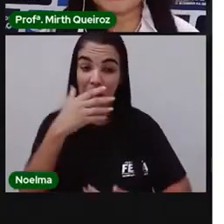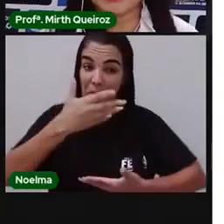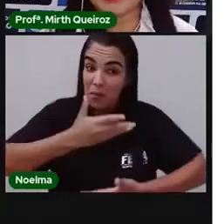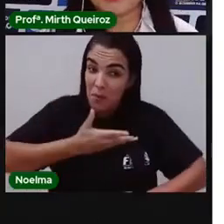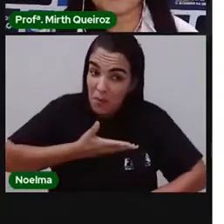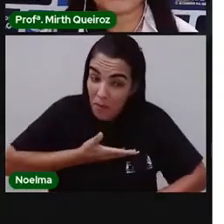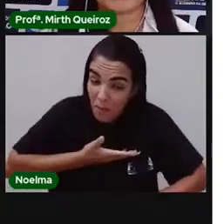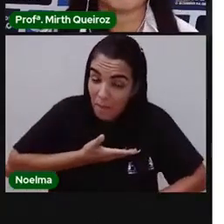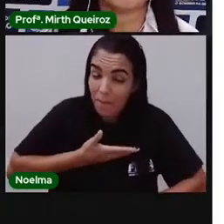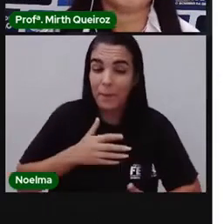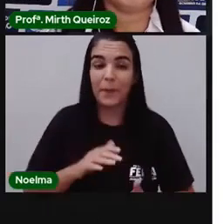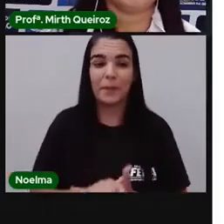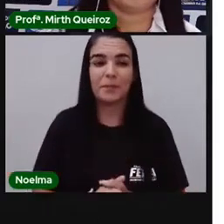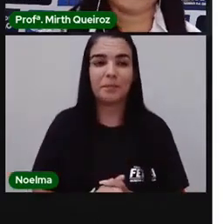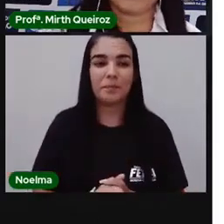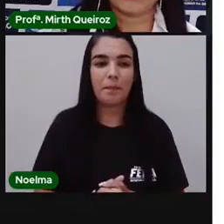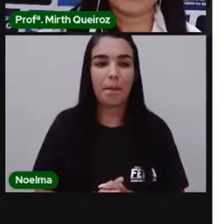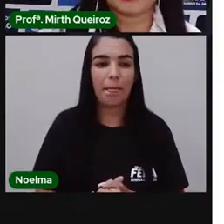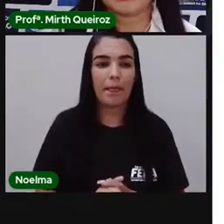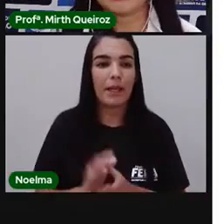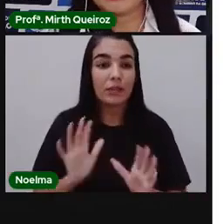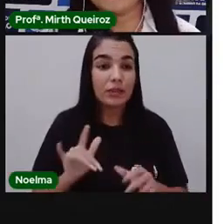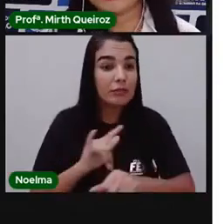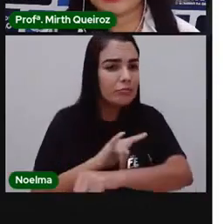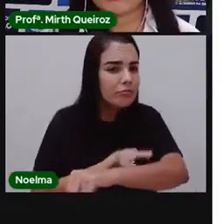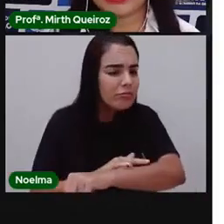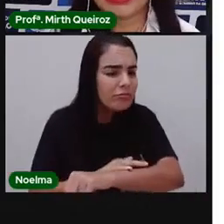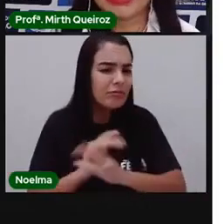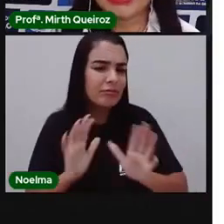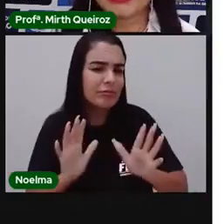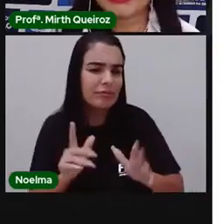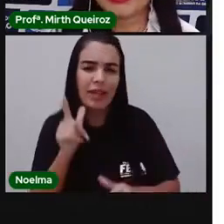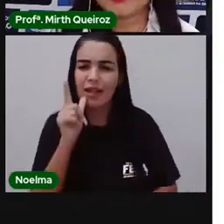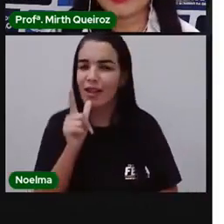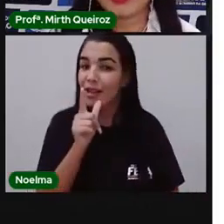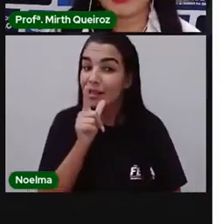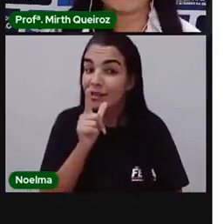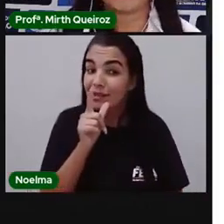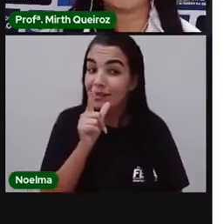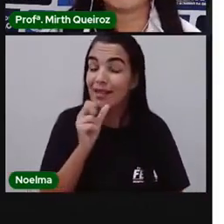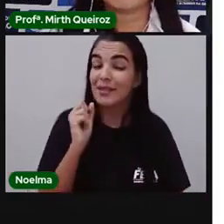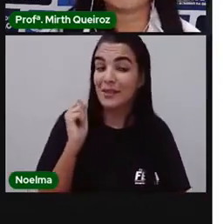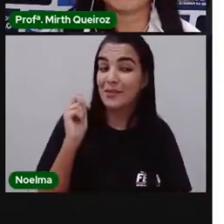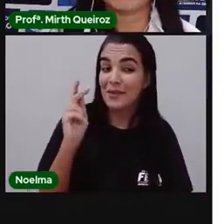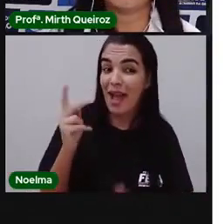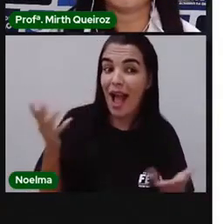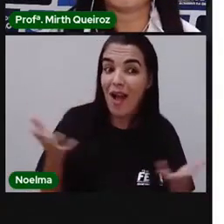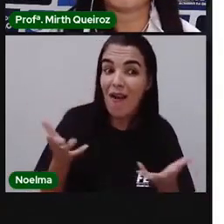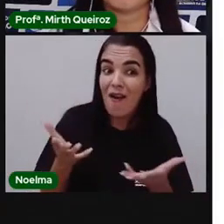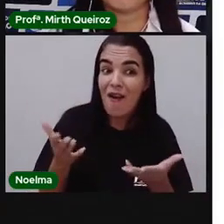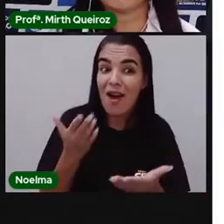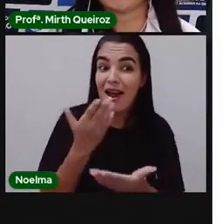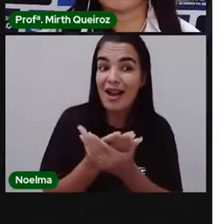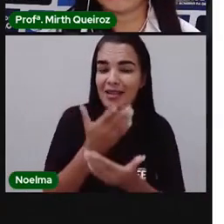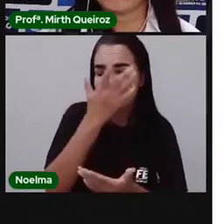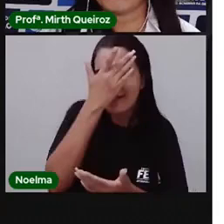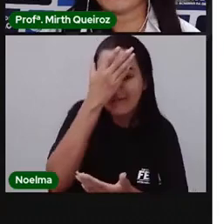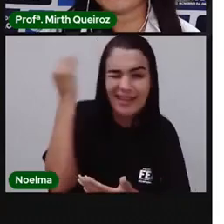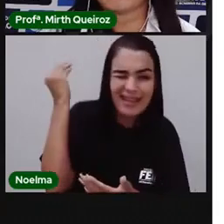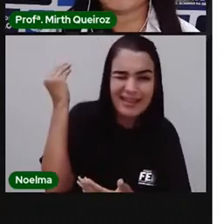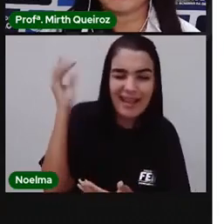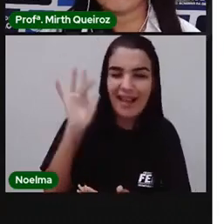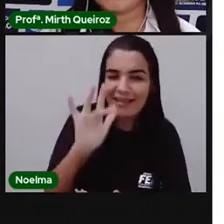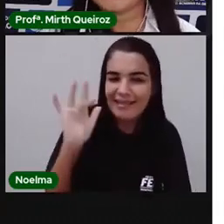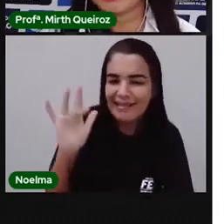viu? Ainda mais nessa época. Foram ao banheiro, fizeram lanche. Agora vocês vão, esqueceu o TikTok,